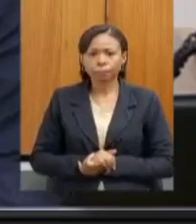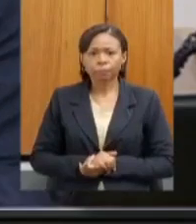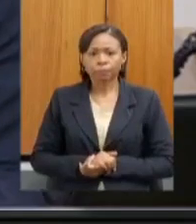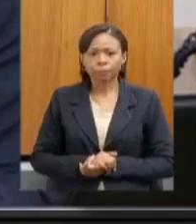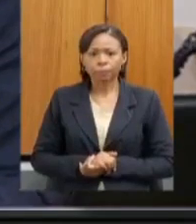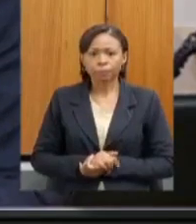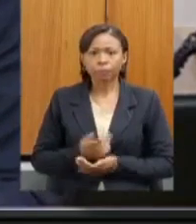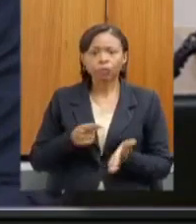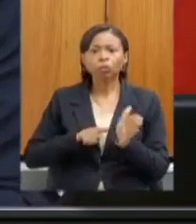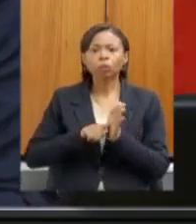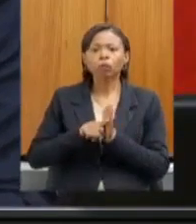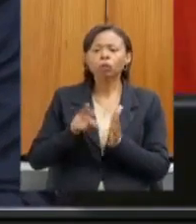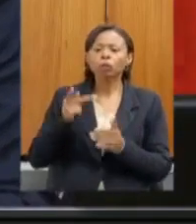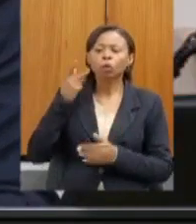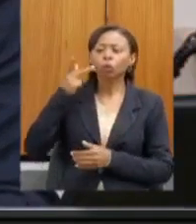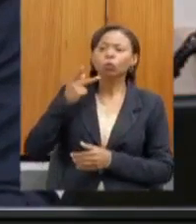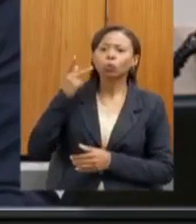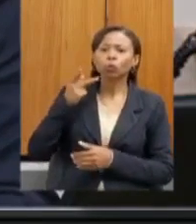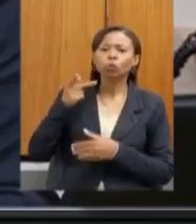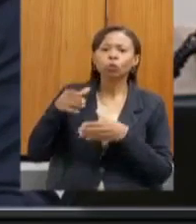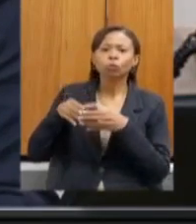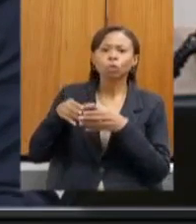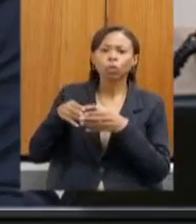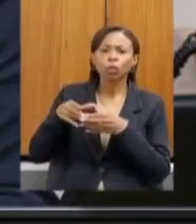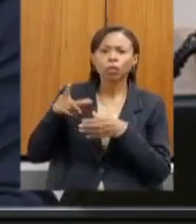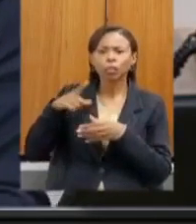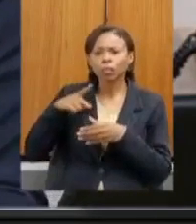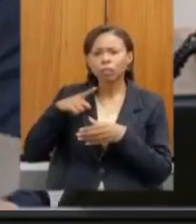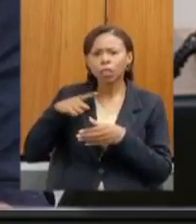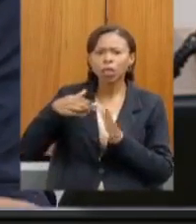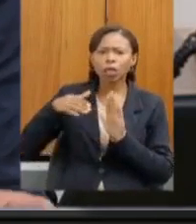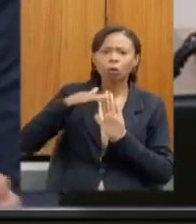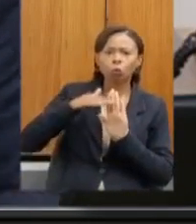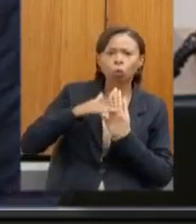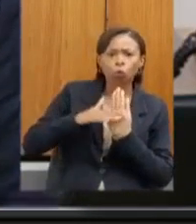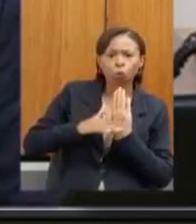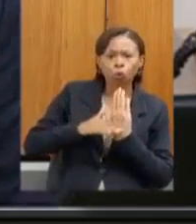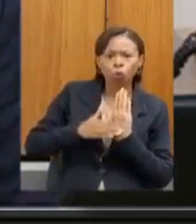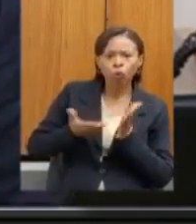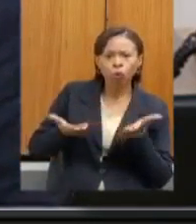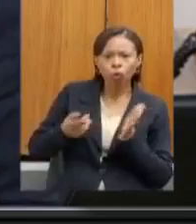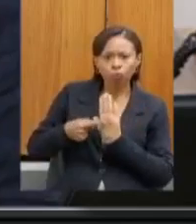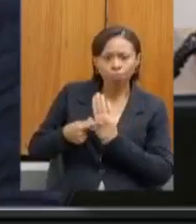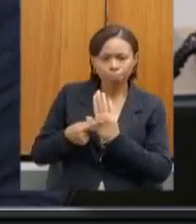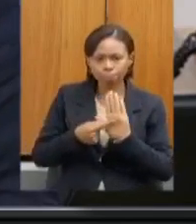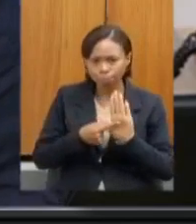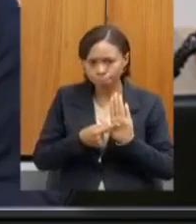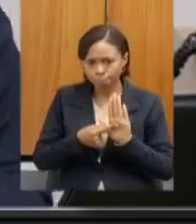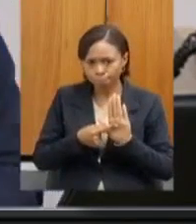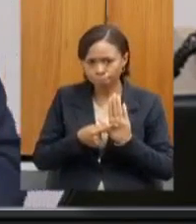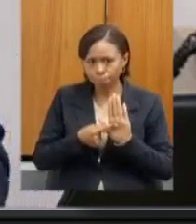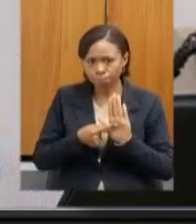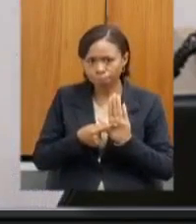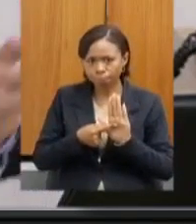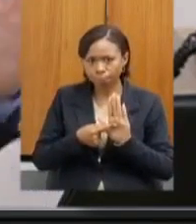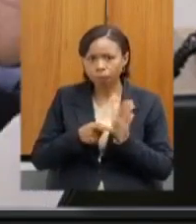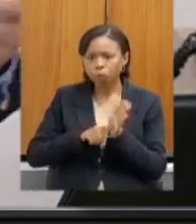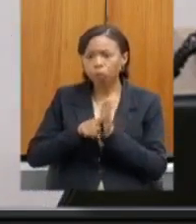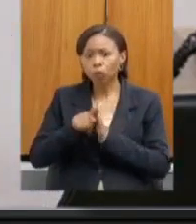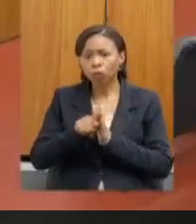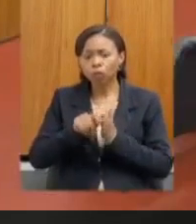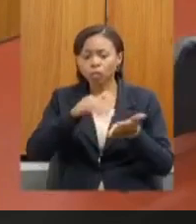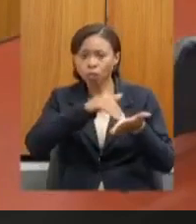Eu indago os parlamentares se tem alguma matéria a ser apresentada nessa fase. Indago a